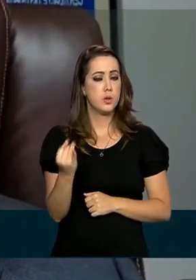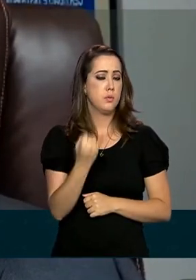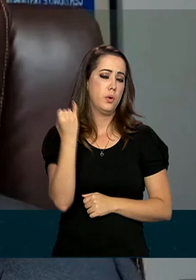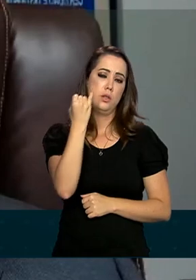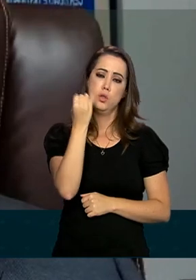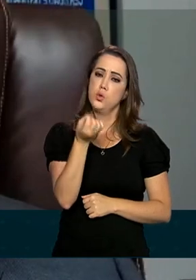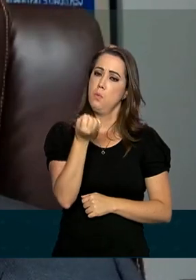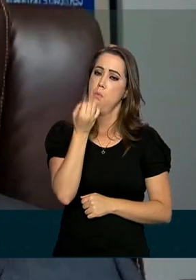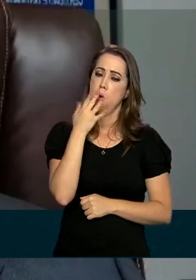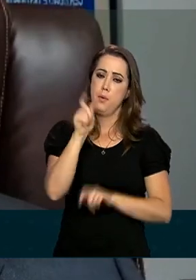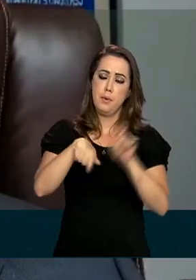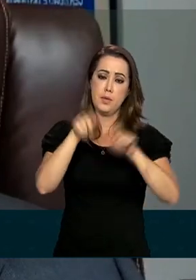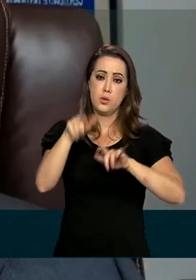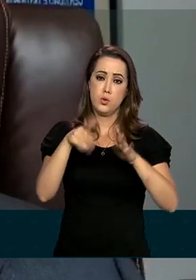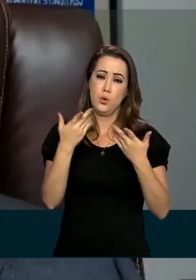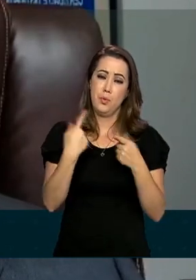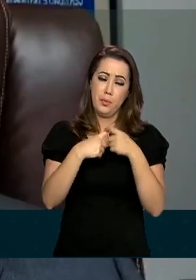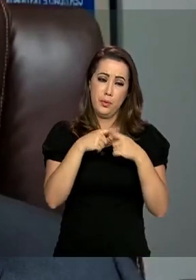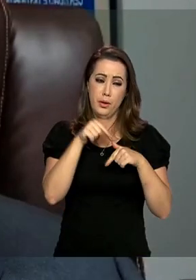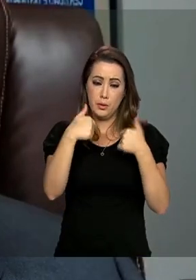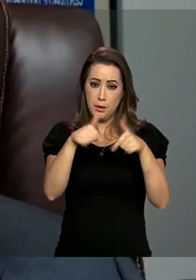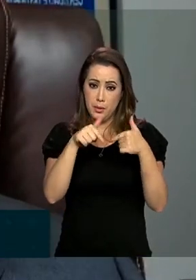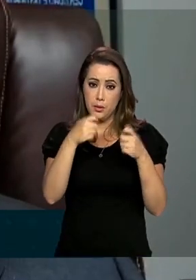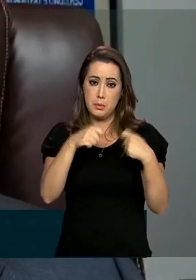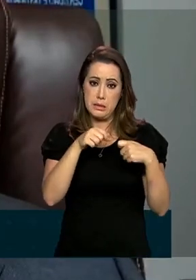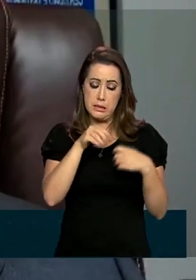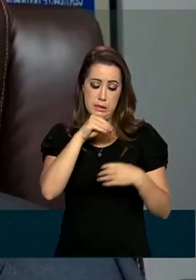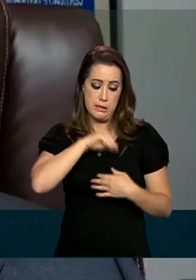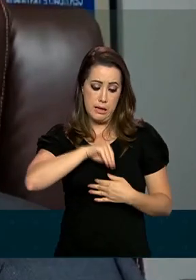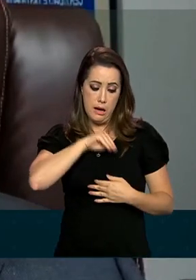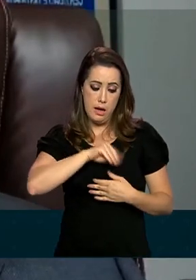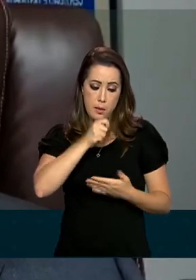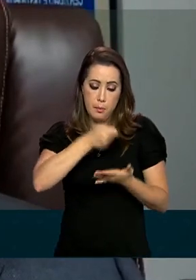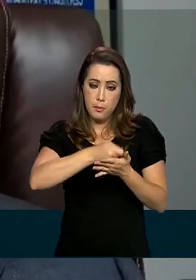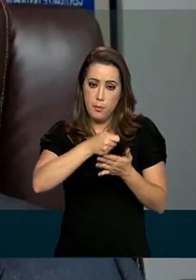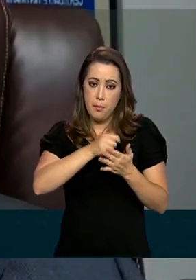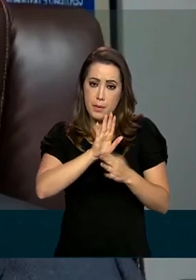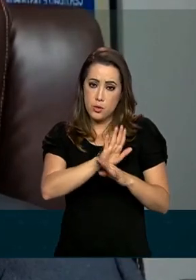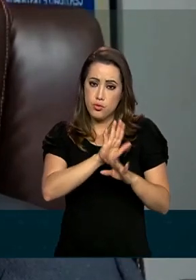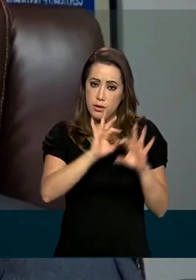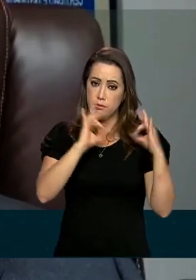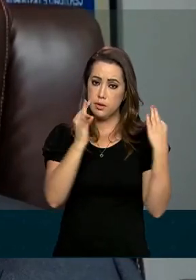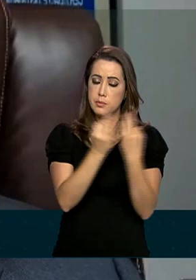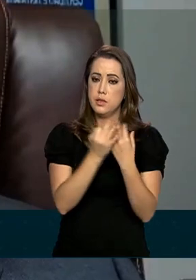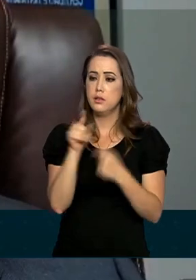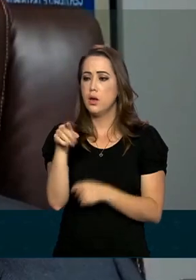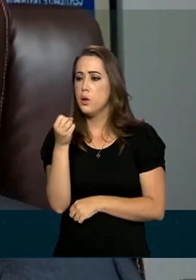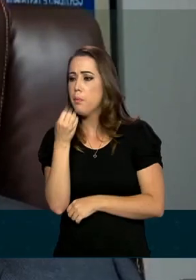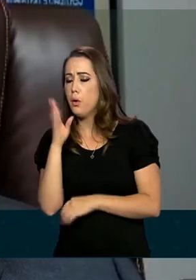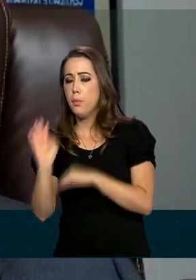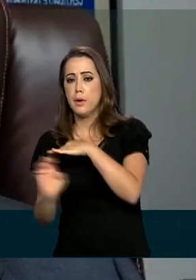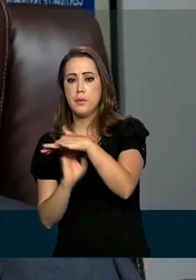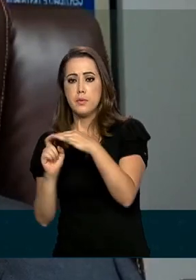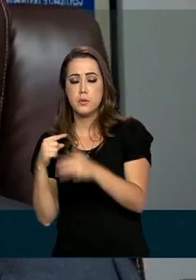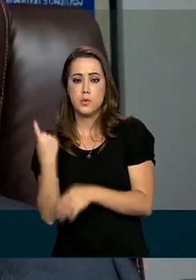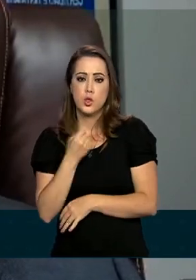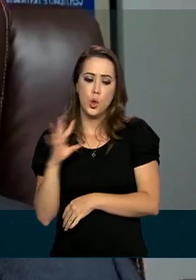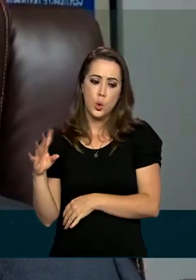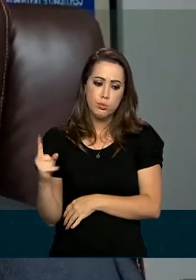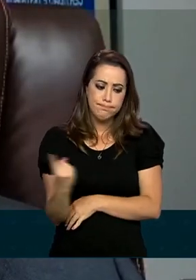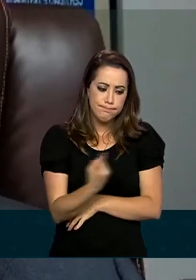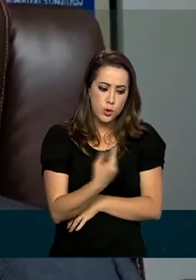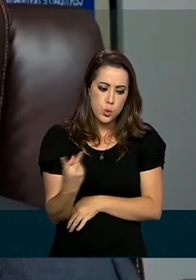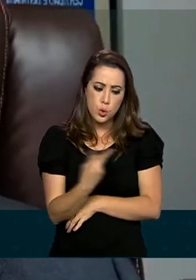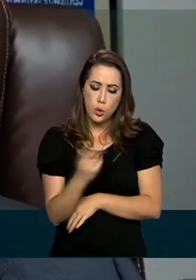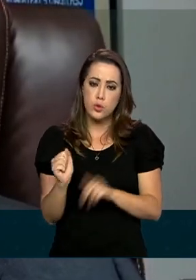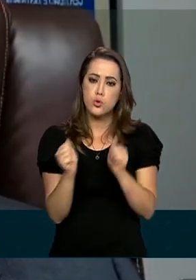sustentar a sua família e manteve o seu emprego e bom para o empregador, pois juntos sairemos mais